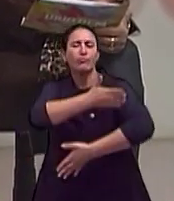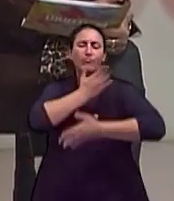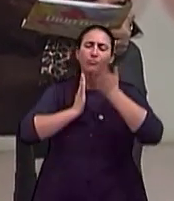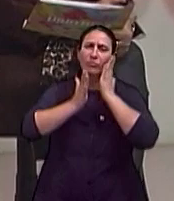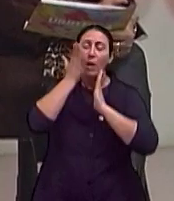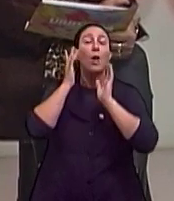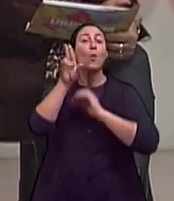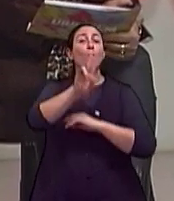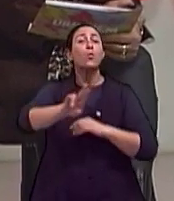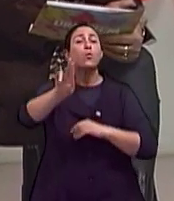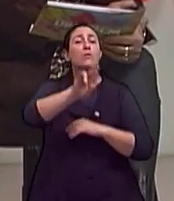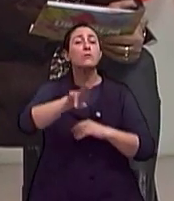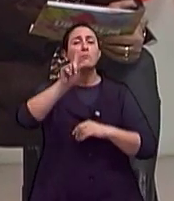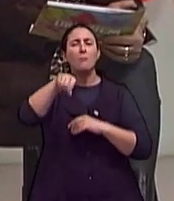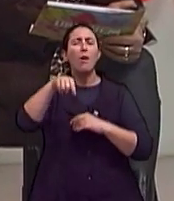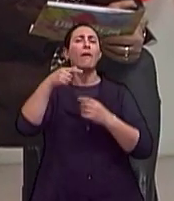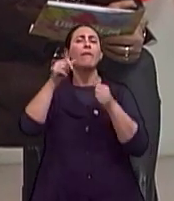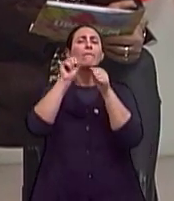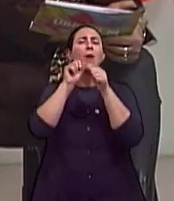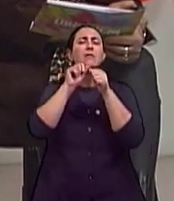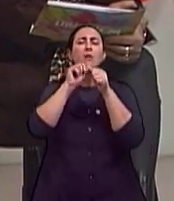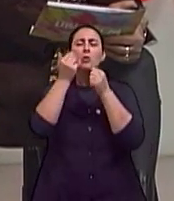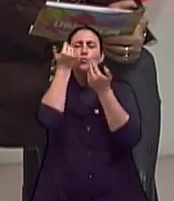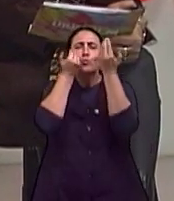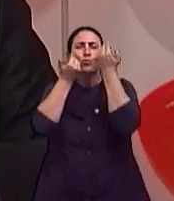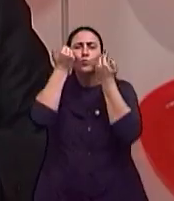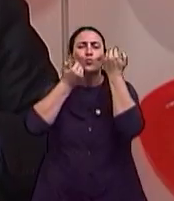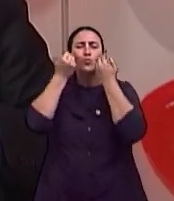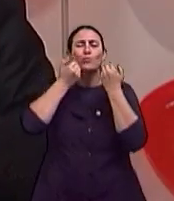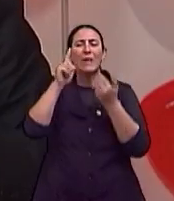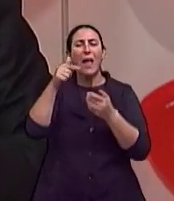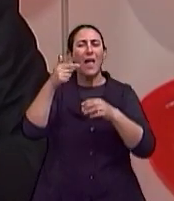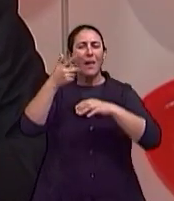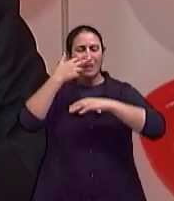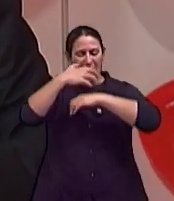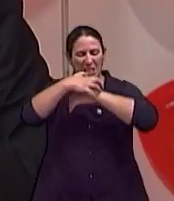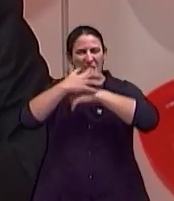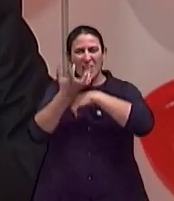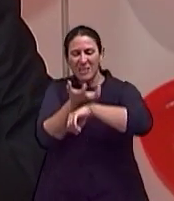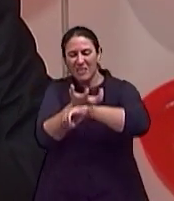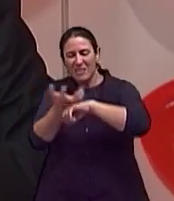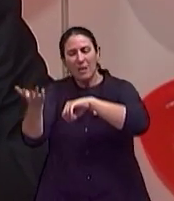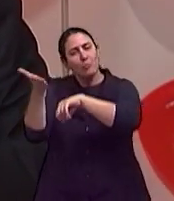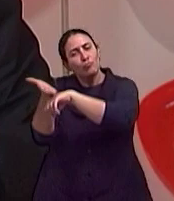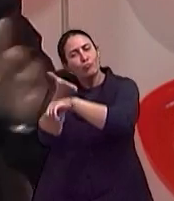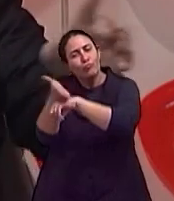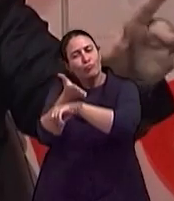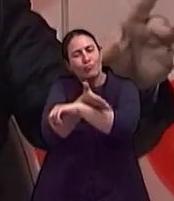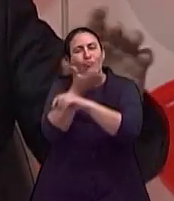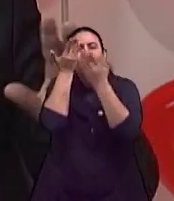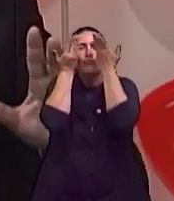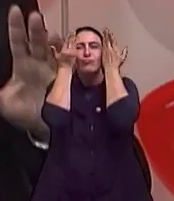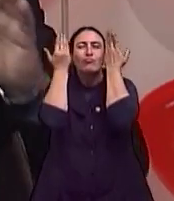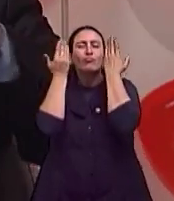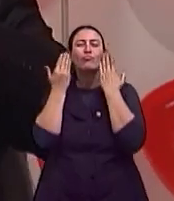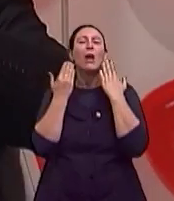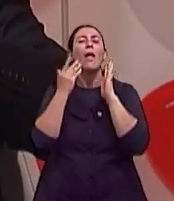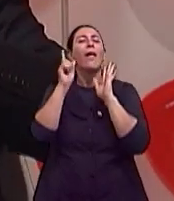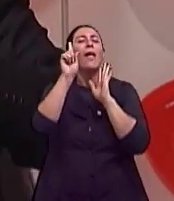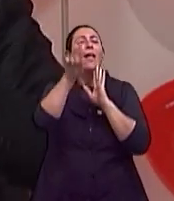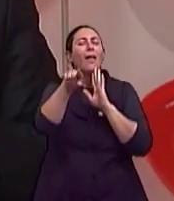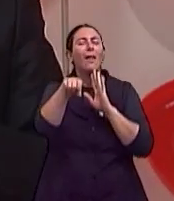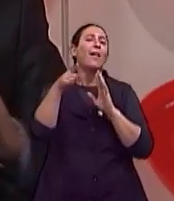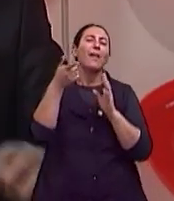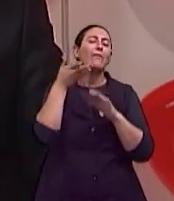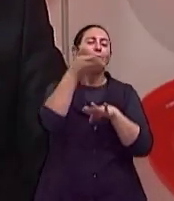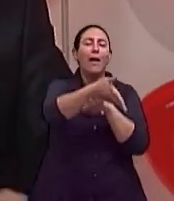realizar esfoliação de maneira saudável, correta e orientada pelo seu médico dermatologista. Por quê? Às vezes a pessoa